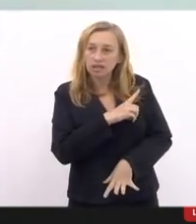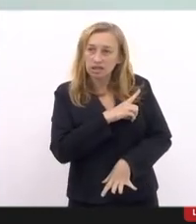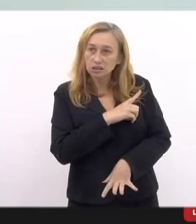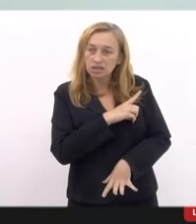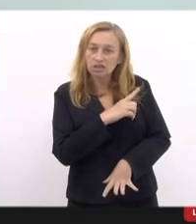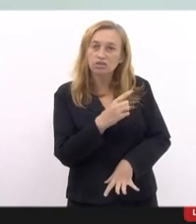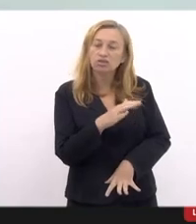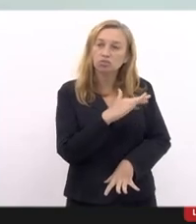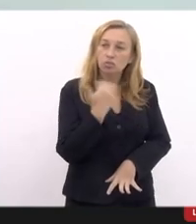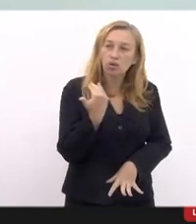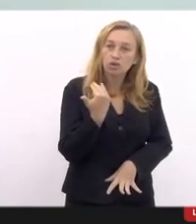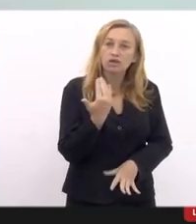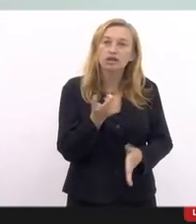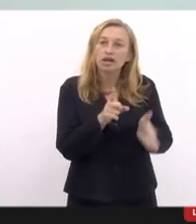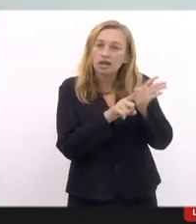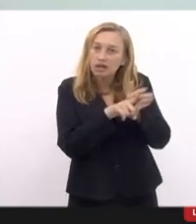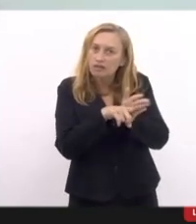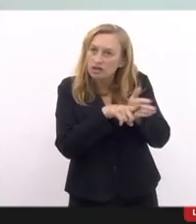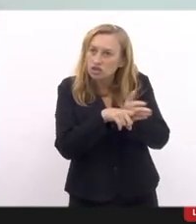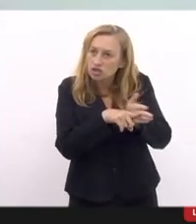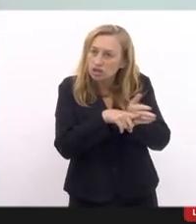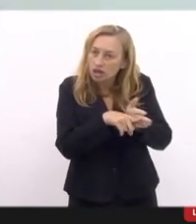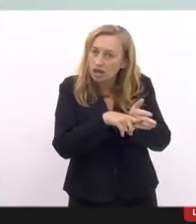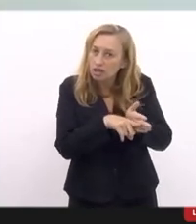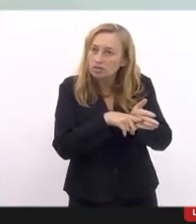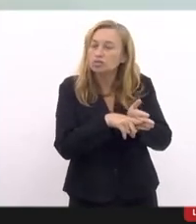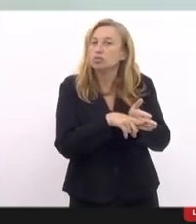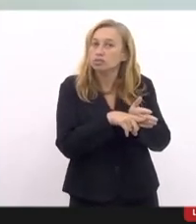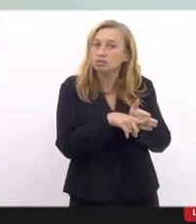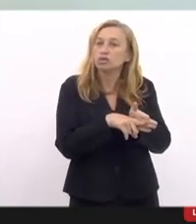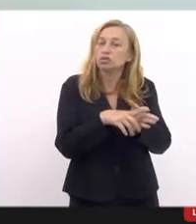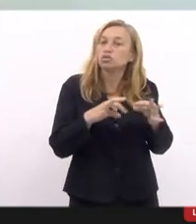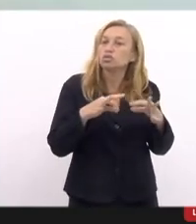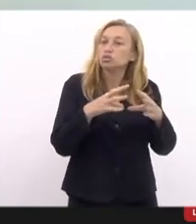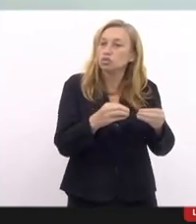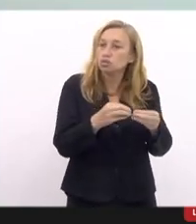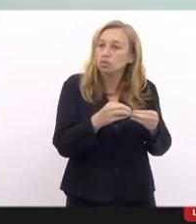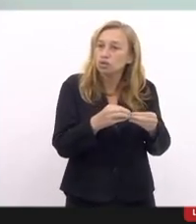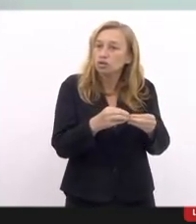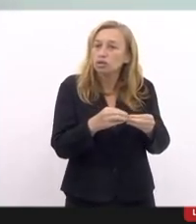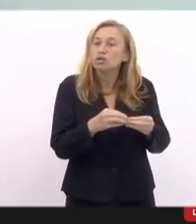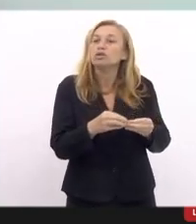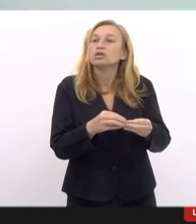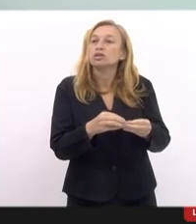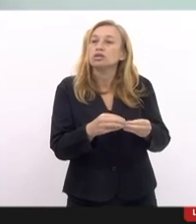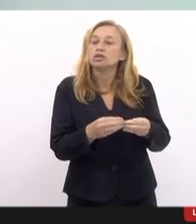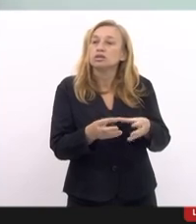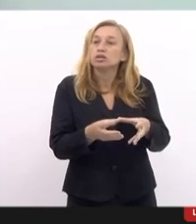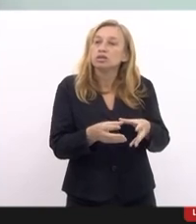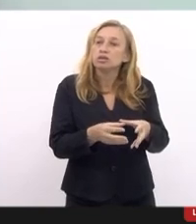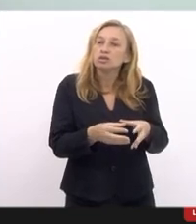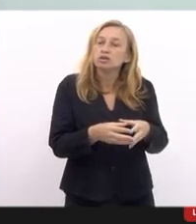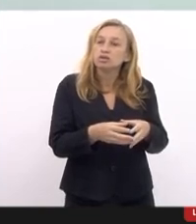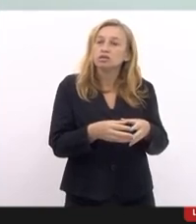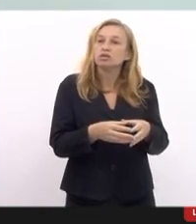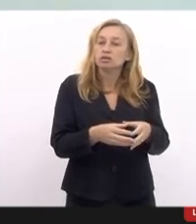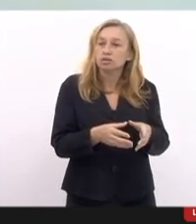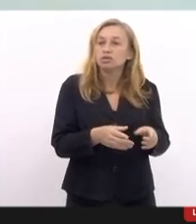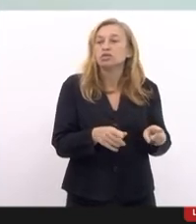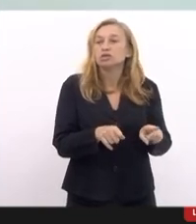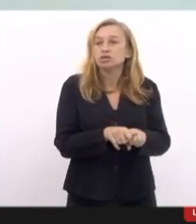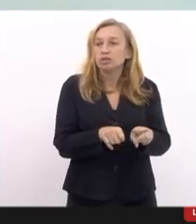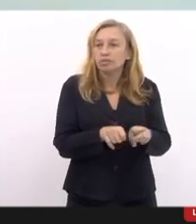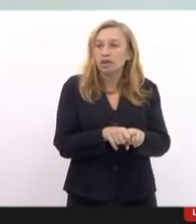está sendo trabalhado, e, tanto internamente com relação à parte correccional, quanto também